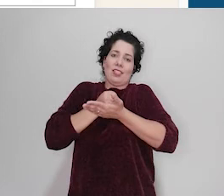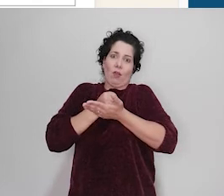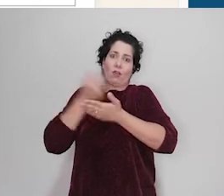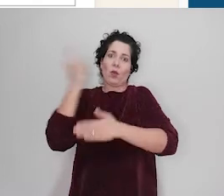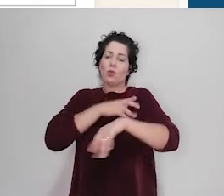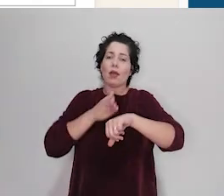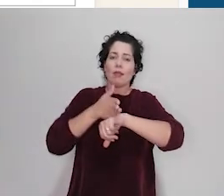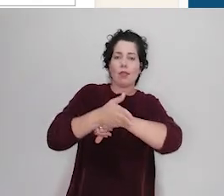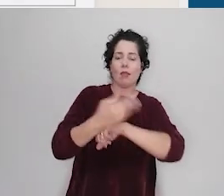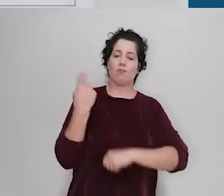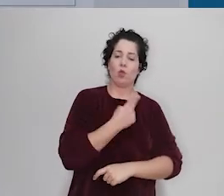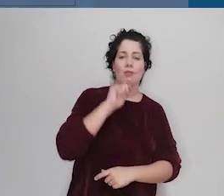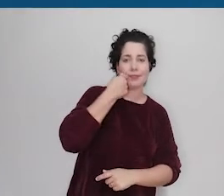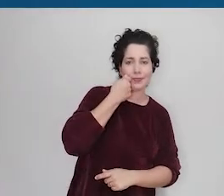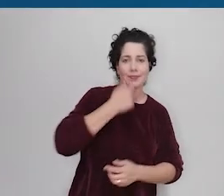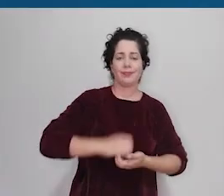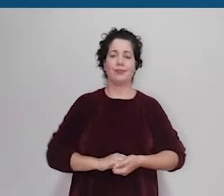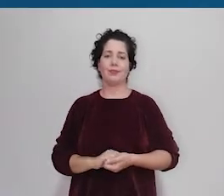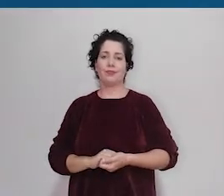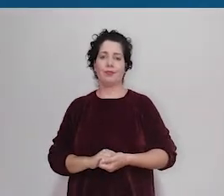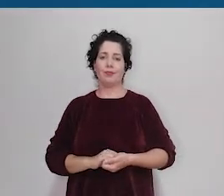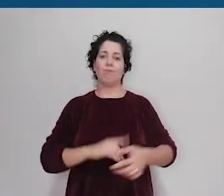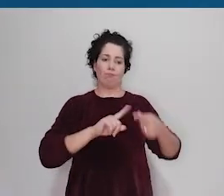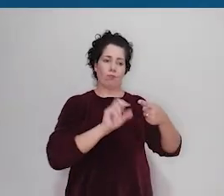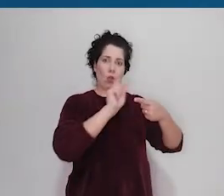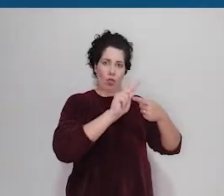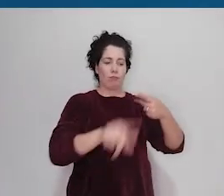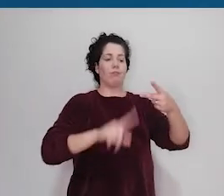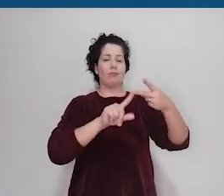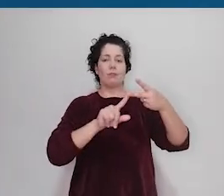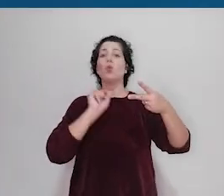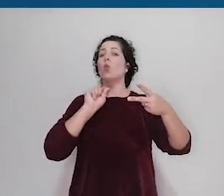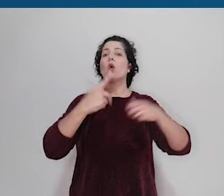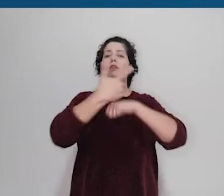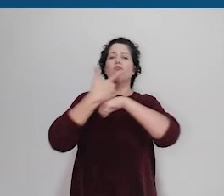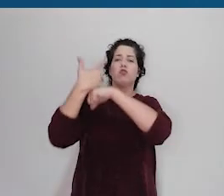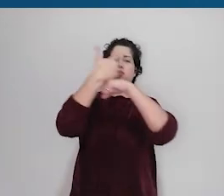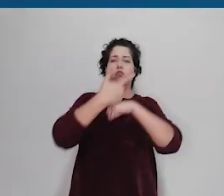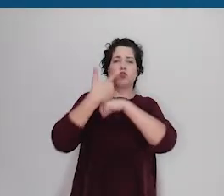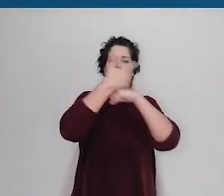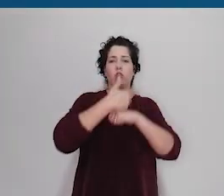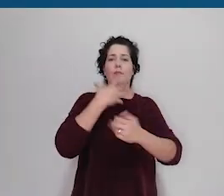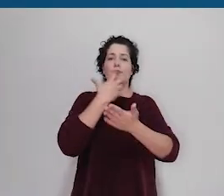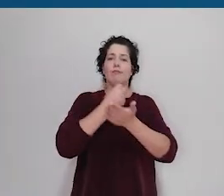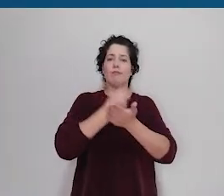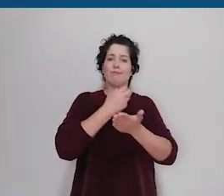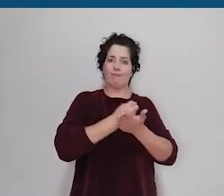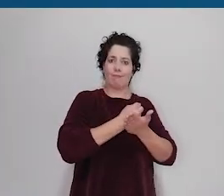login e senha. Segundo, produzir os vídeos de acordo com as